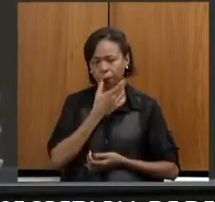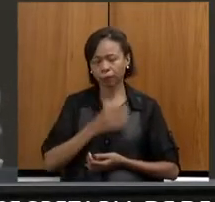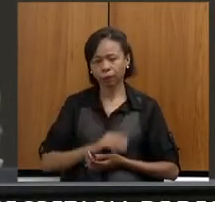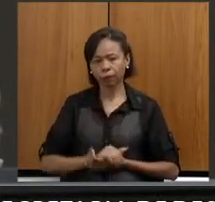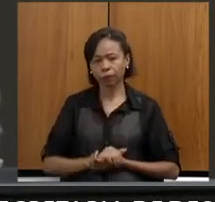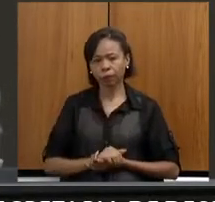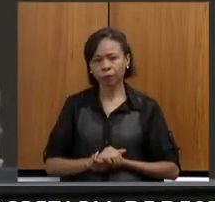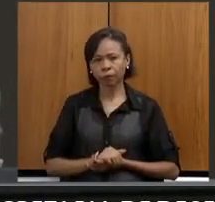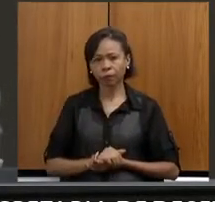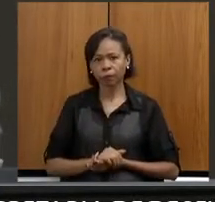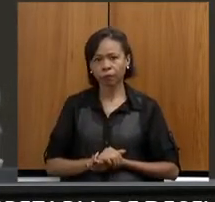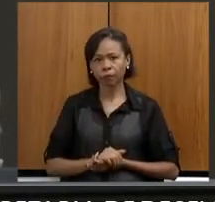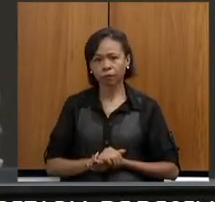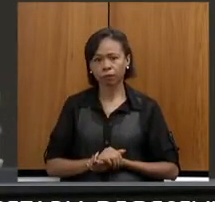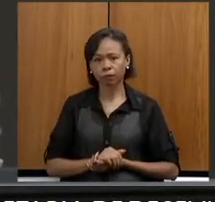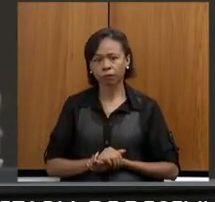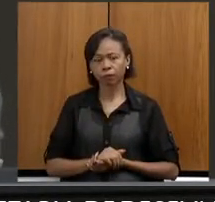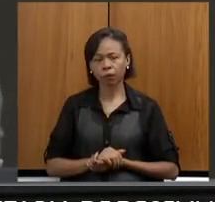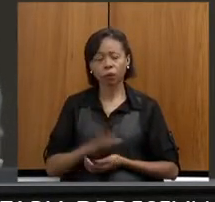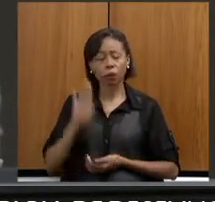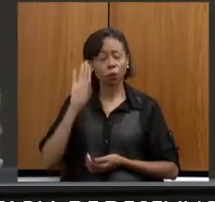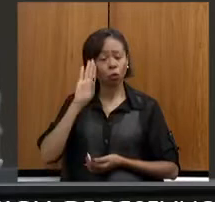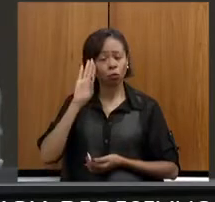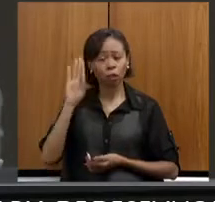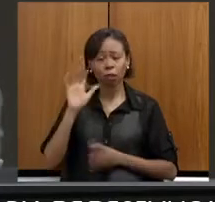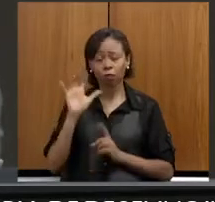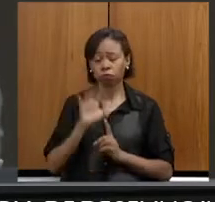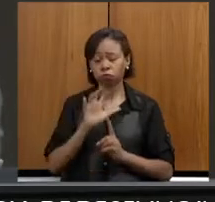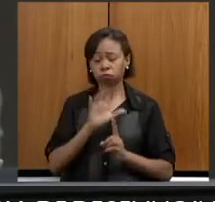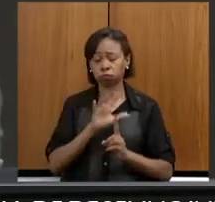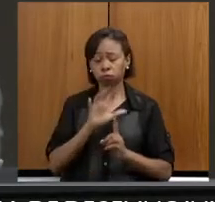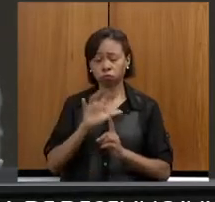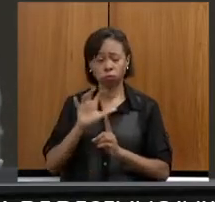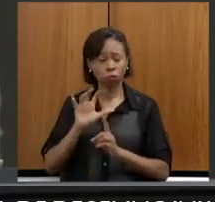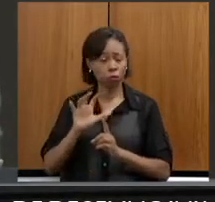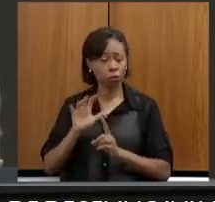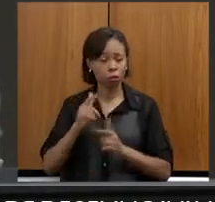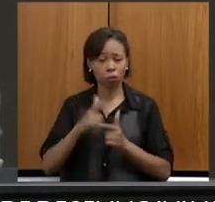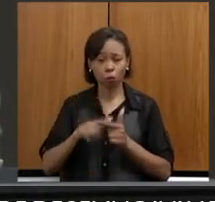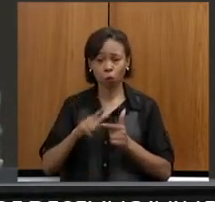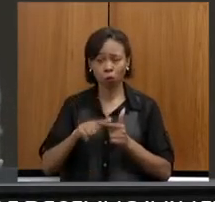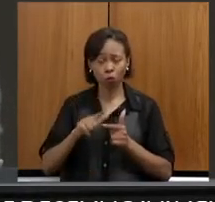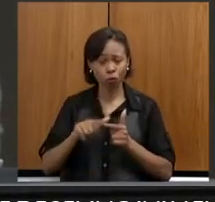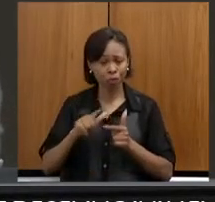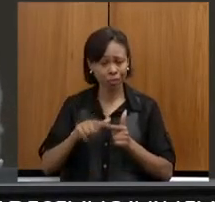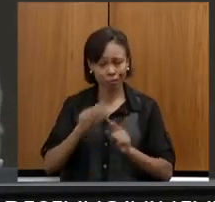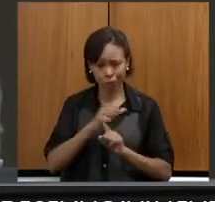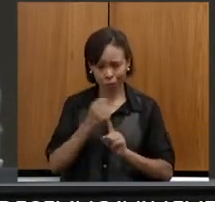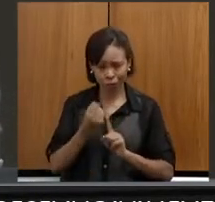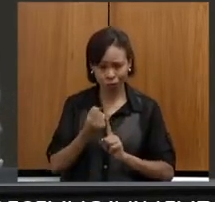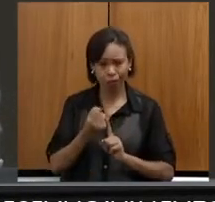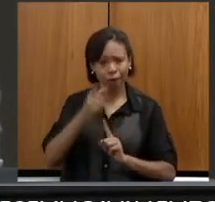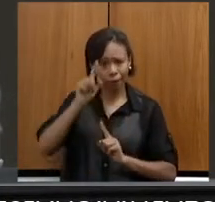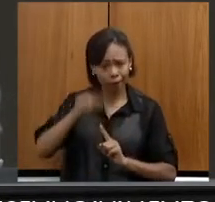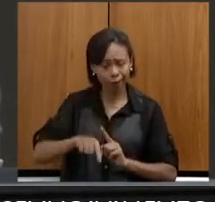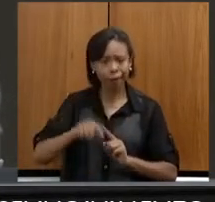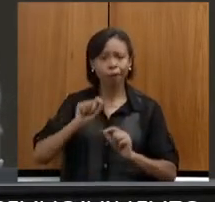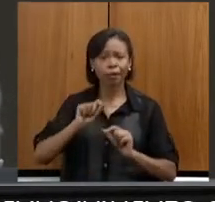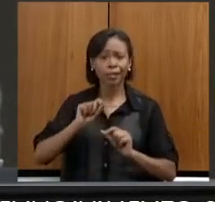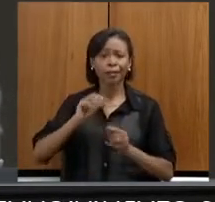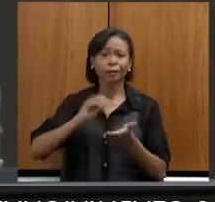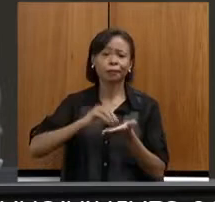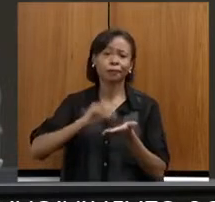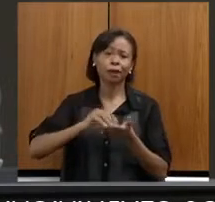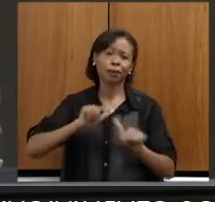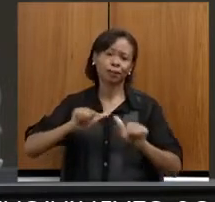maior fantasma que assombra a população é o desemprego. No terceiro trimestre de